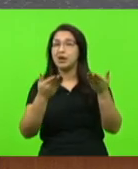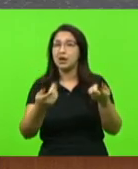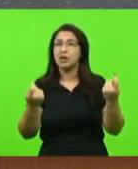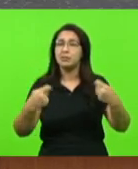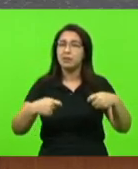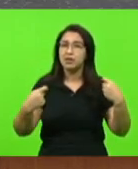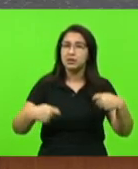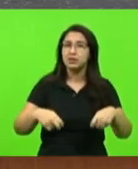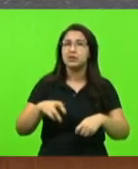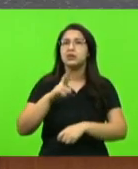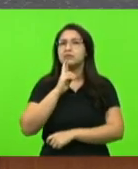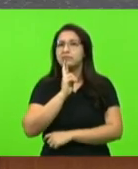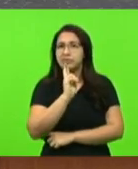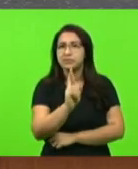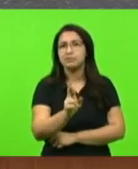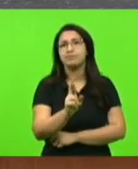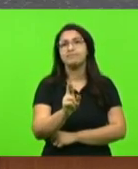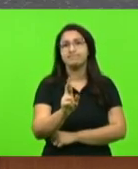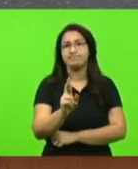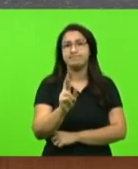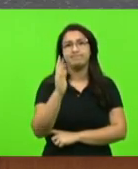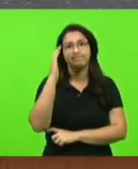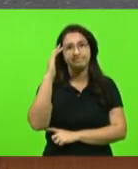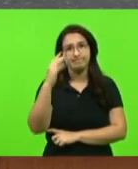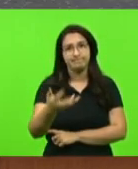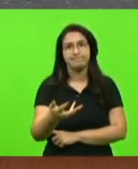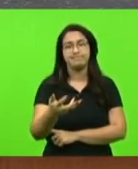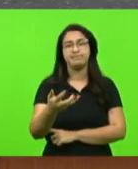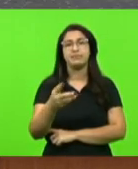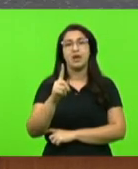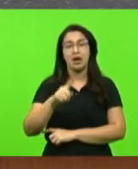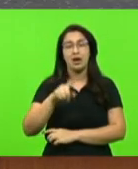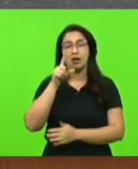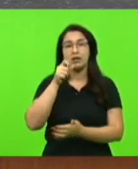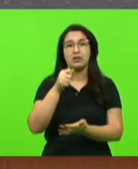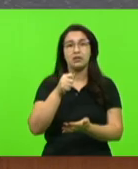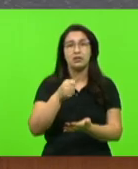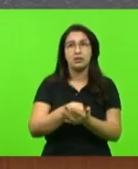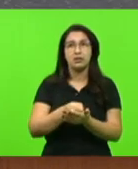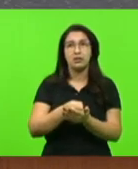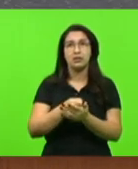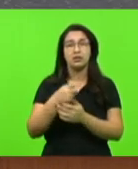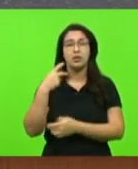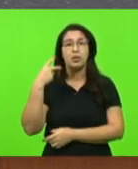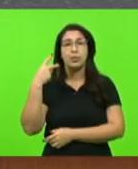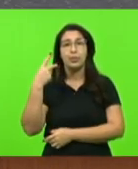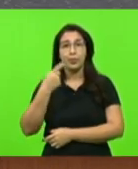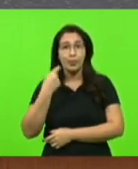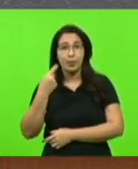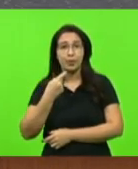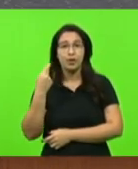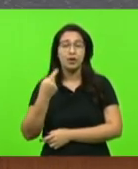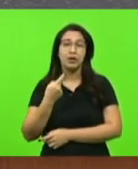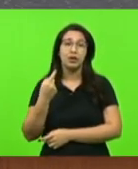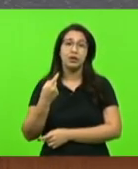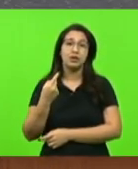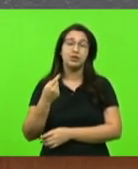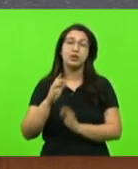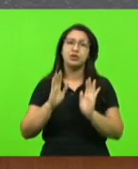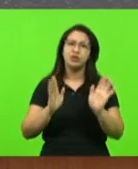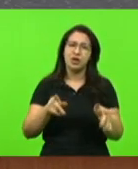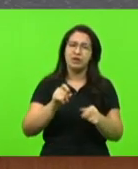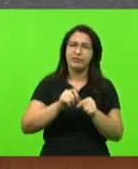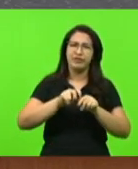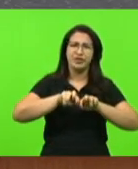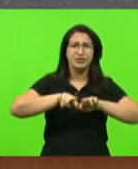resolvido. Isso é uma decisão, uma decisão política, embora tenha sido feita muita coisa, verdade,